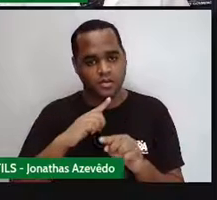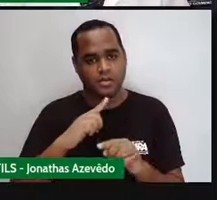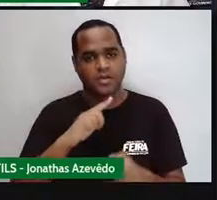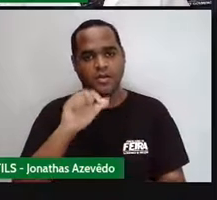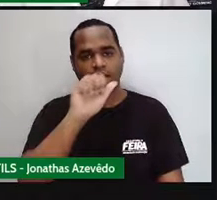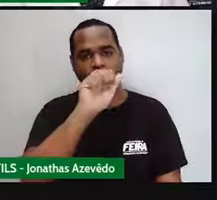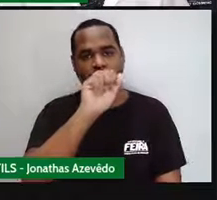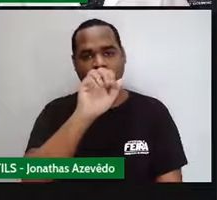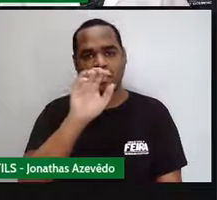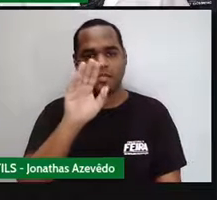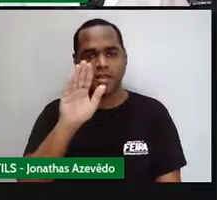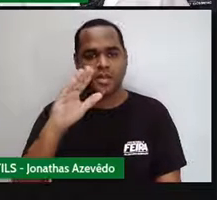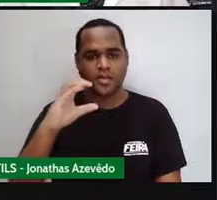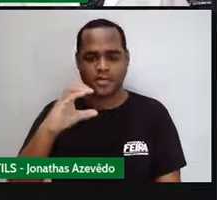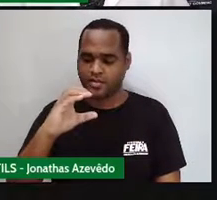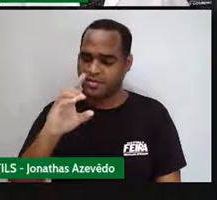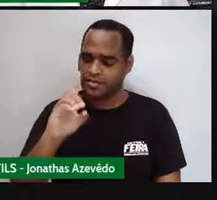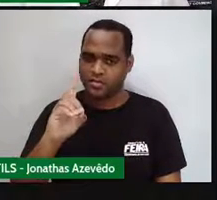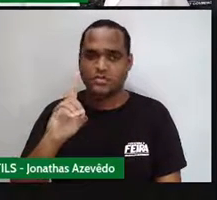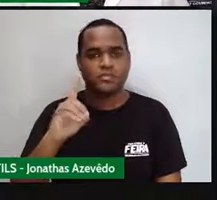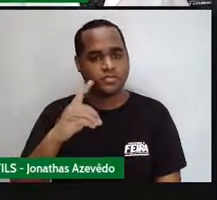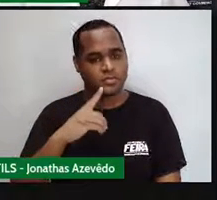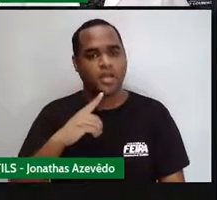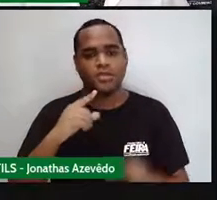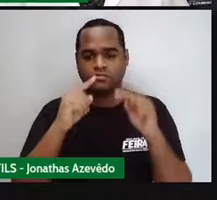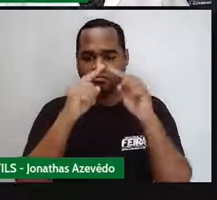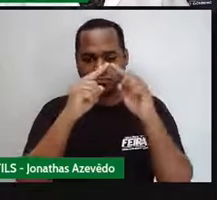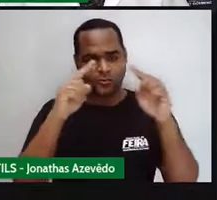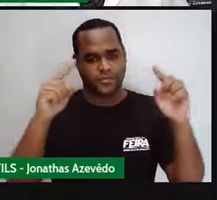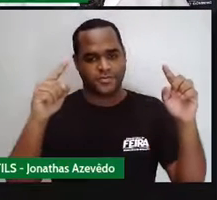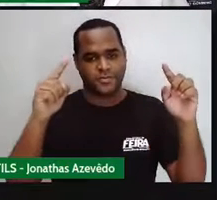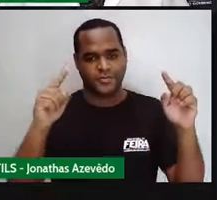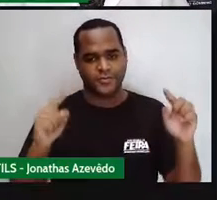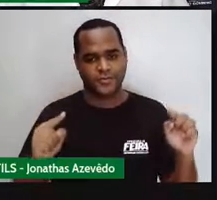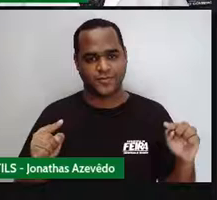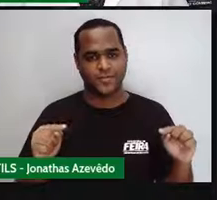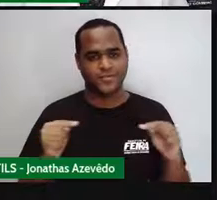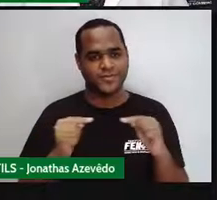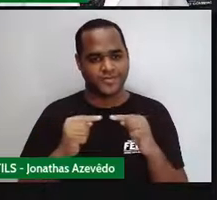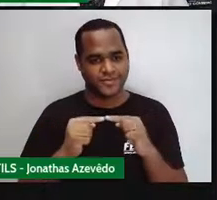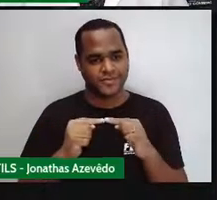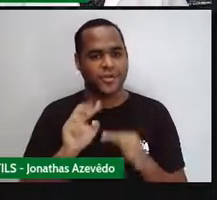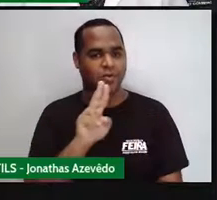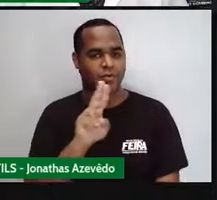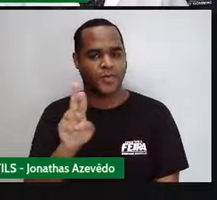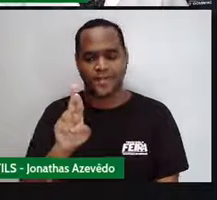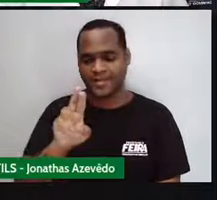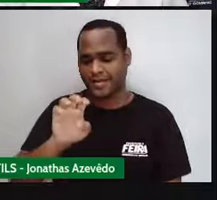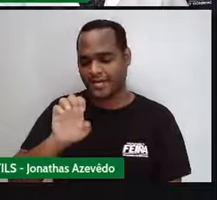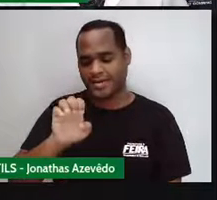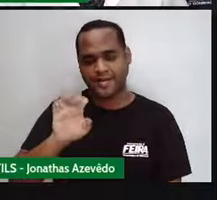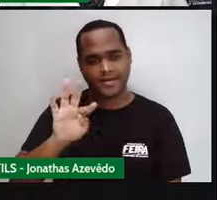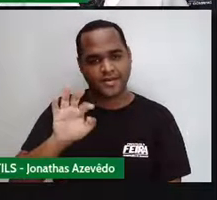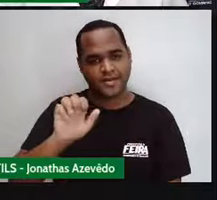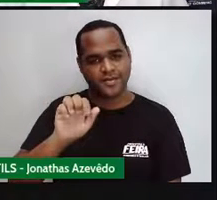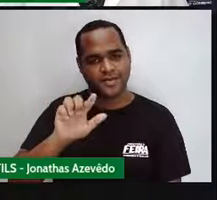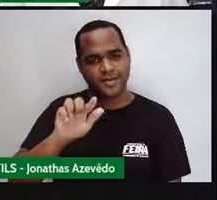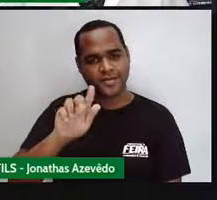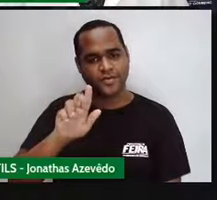ó. Todo esse contorno aqui forma o retângulo, né? Todo esse contorno.